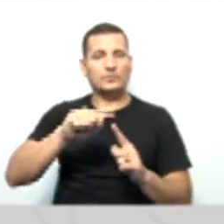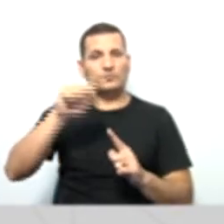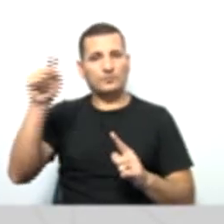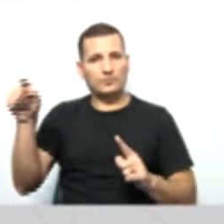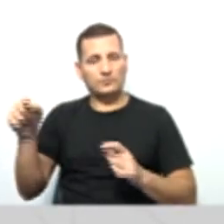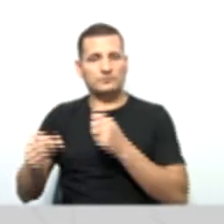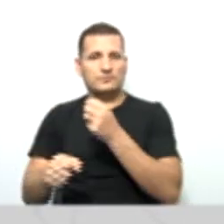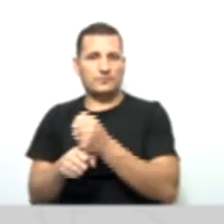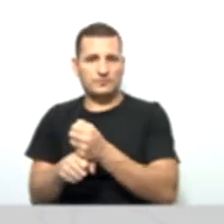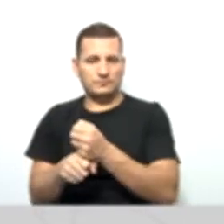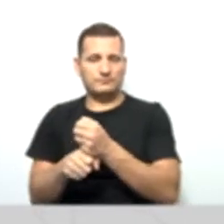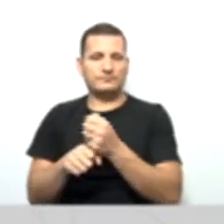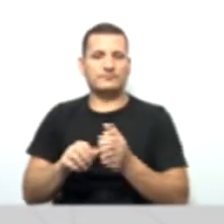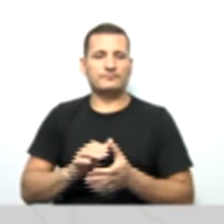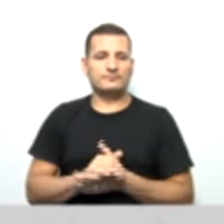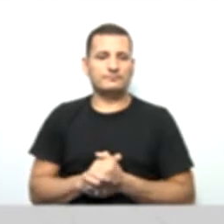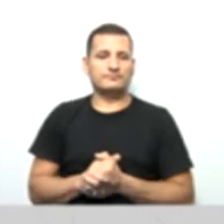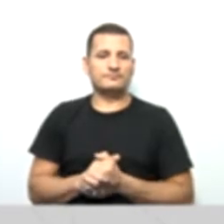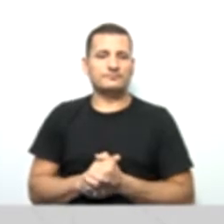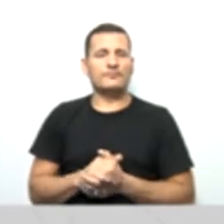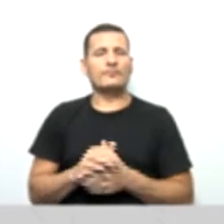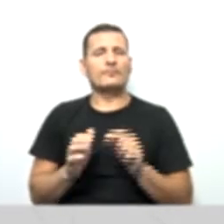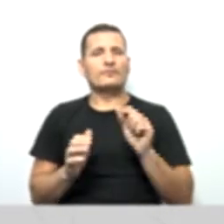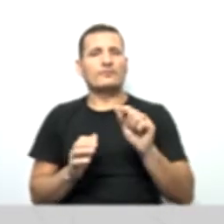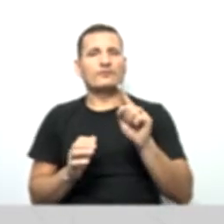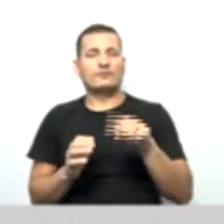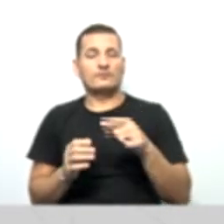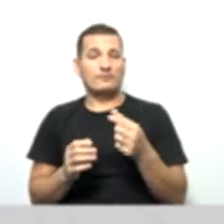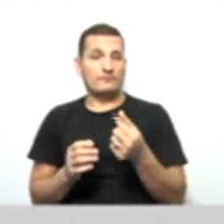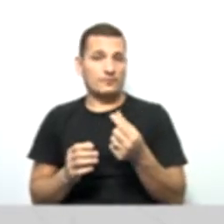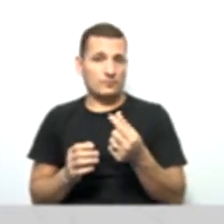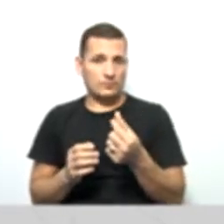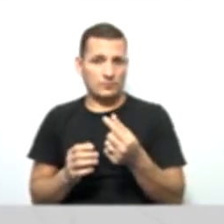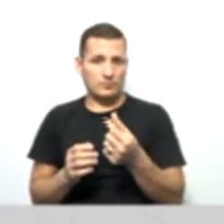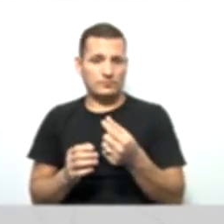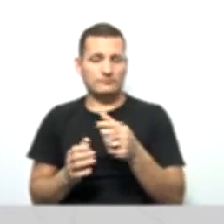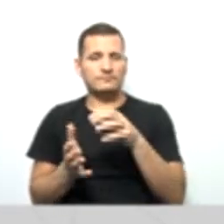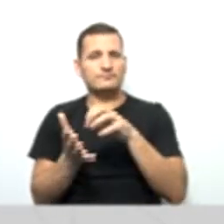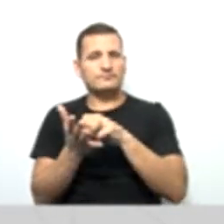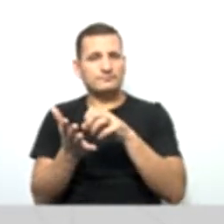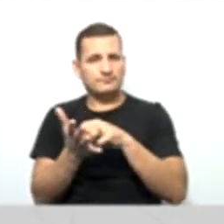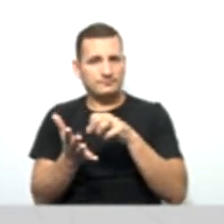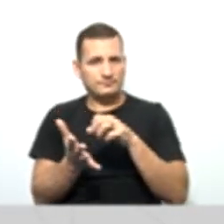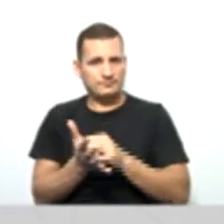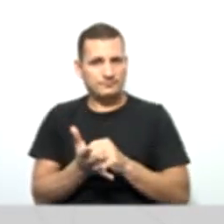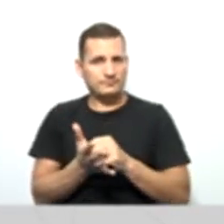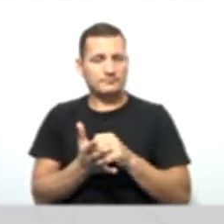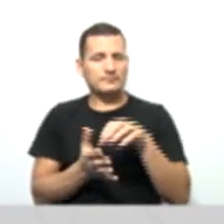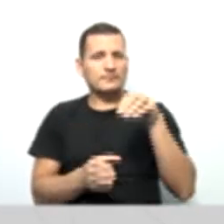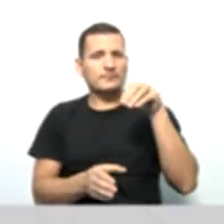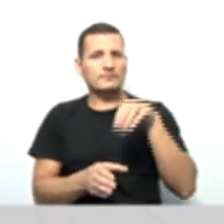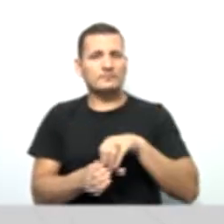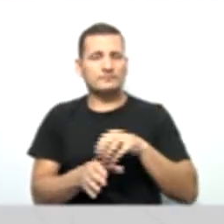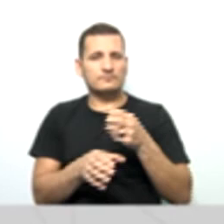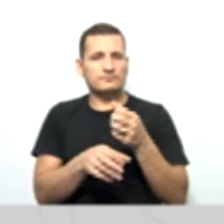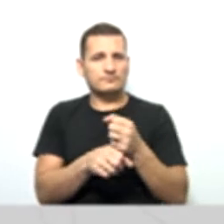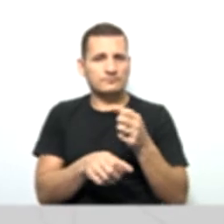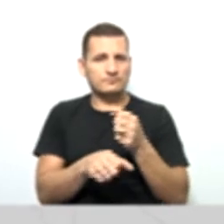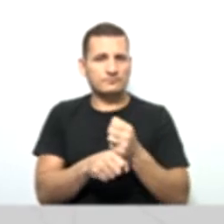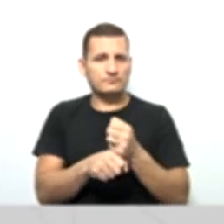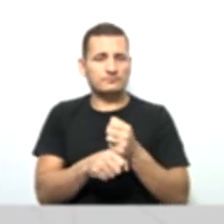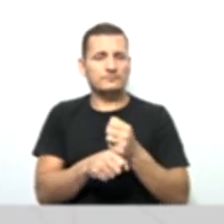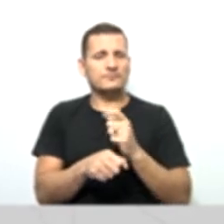exercício seguinte referem-se a valores registrados na contabilidade por terem suas